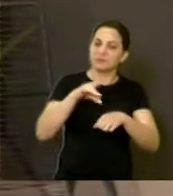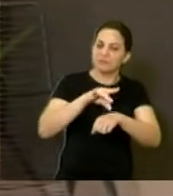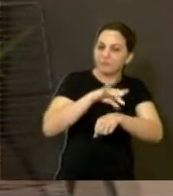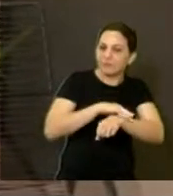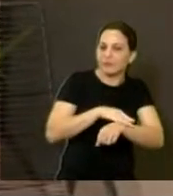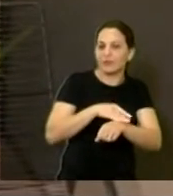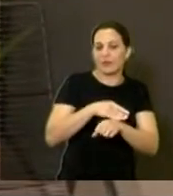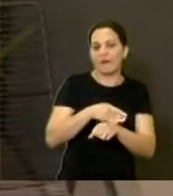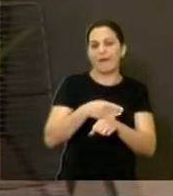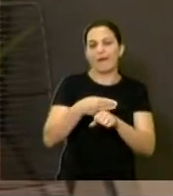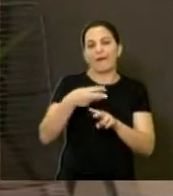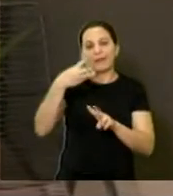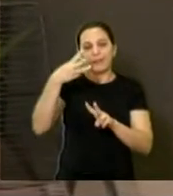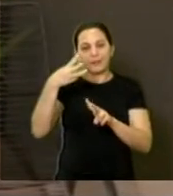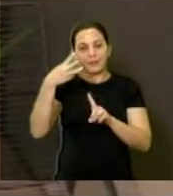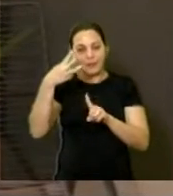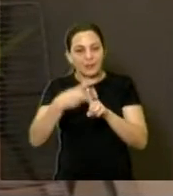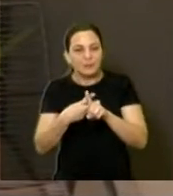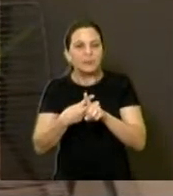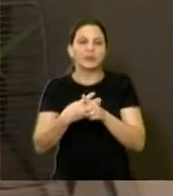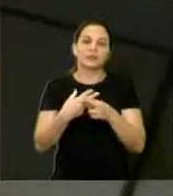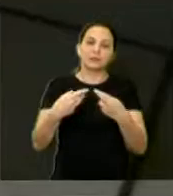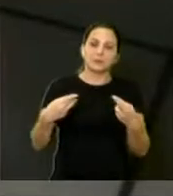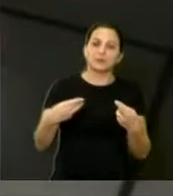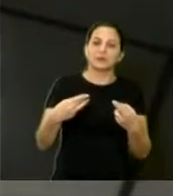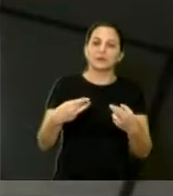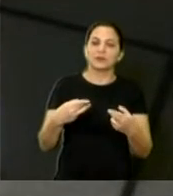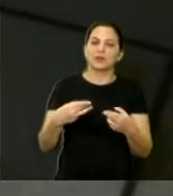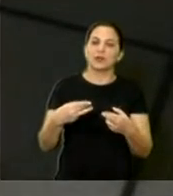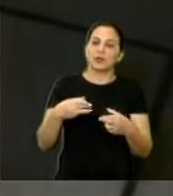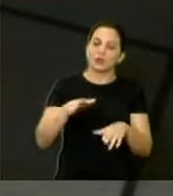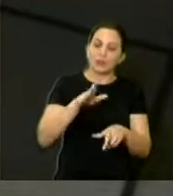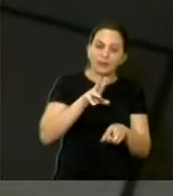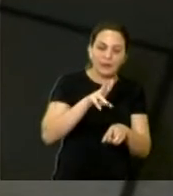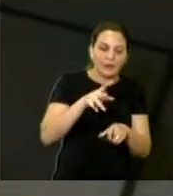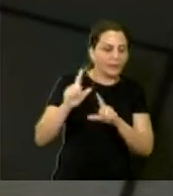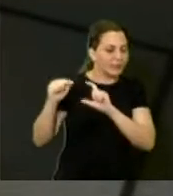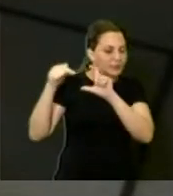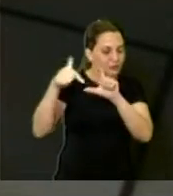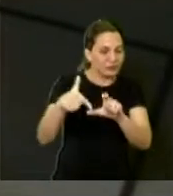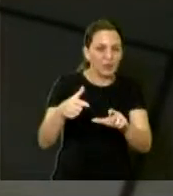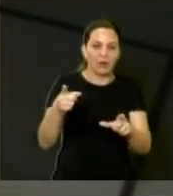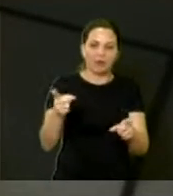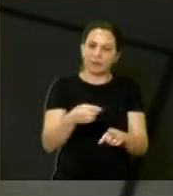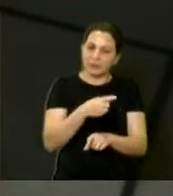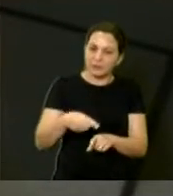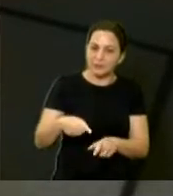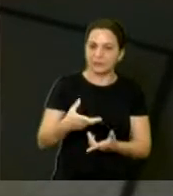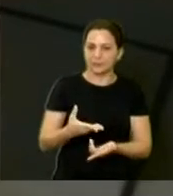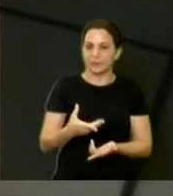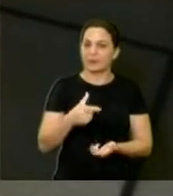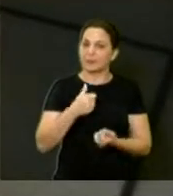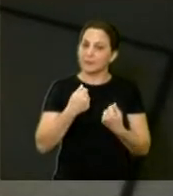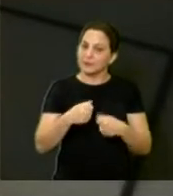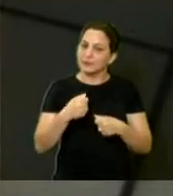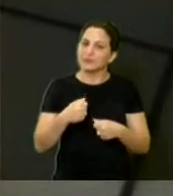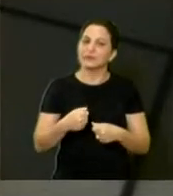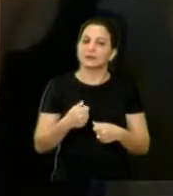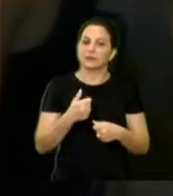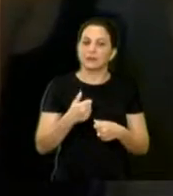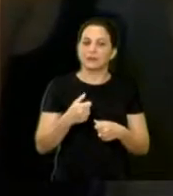campanha com métodos tradicionais de combate. Ó, Cláudia, aqui nesse ralinho seu, ele tem água, né? Tem que colocar o produto